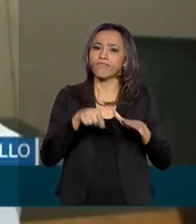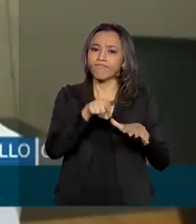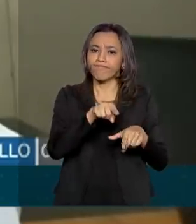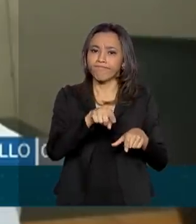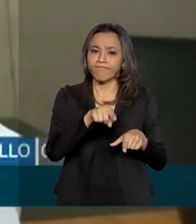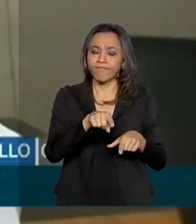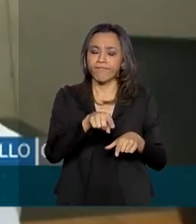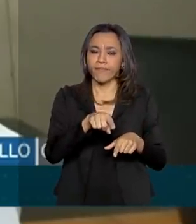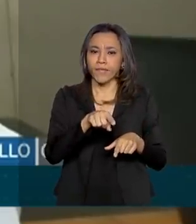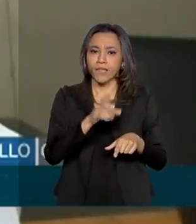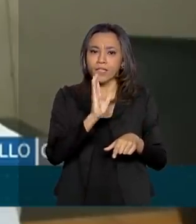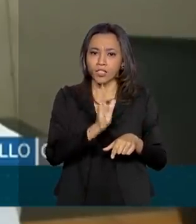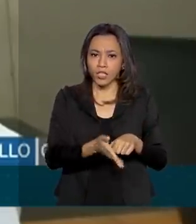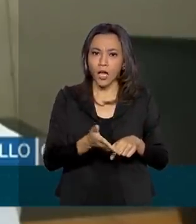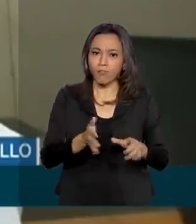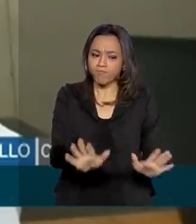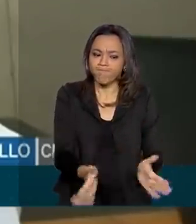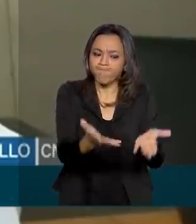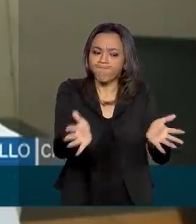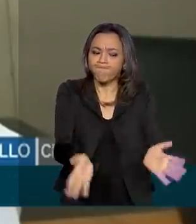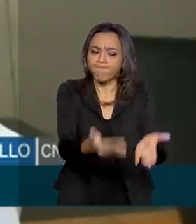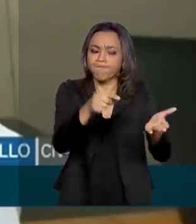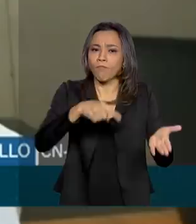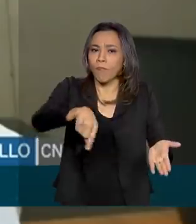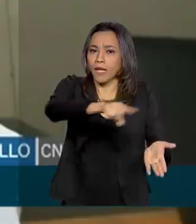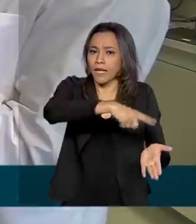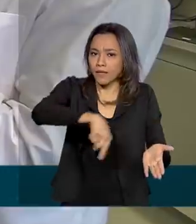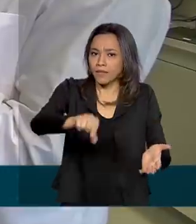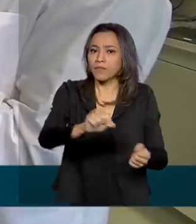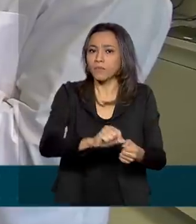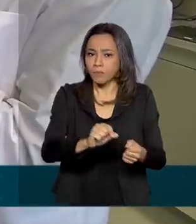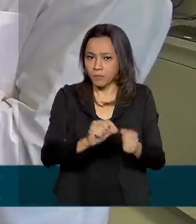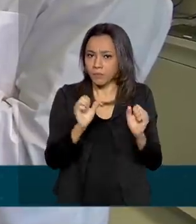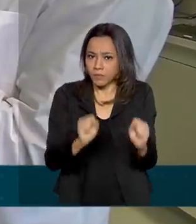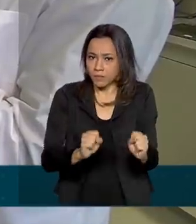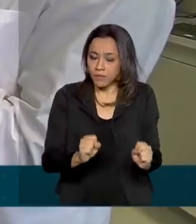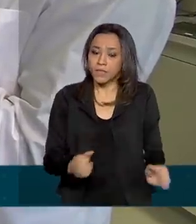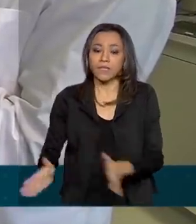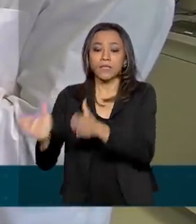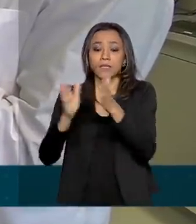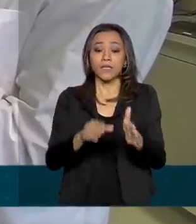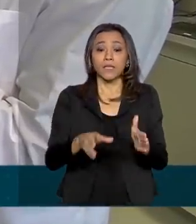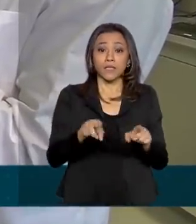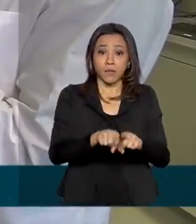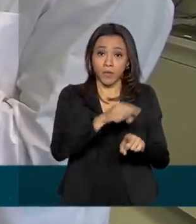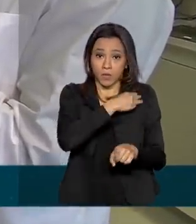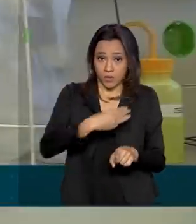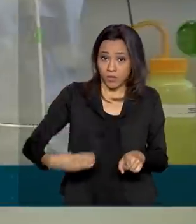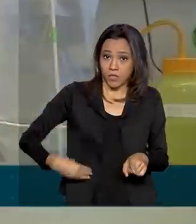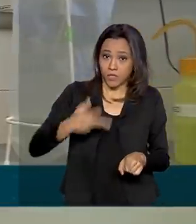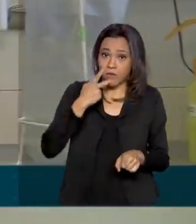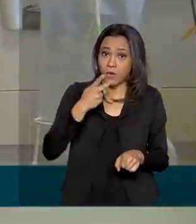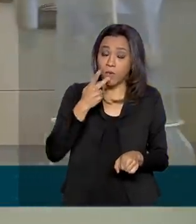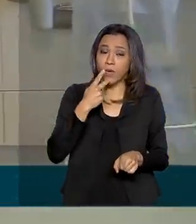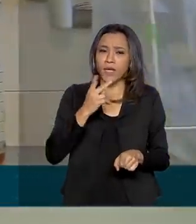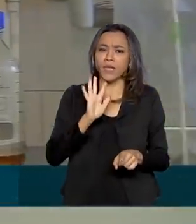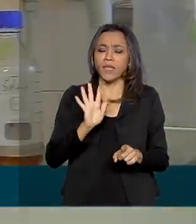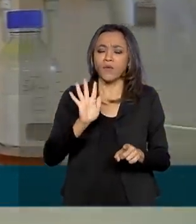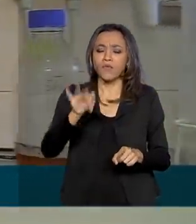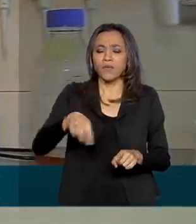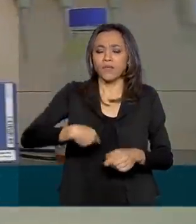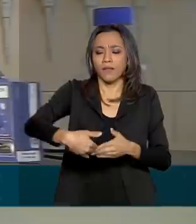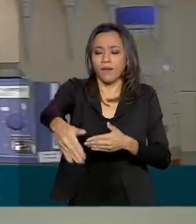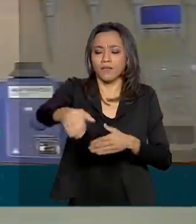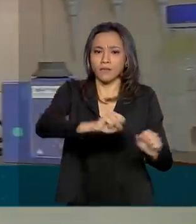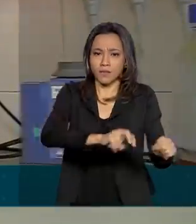esse incentivo para produzir em massa. Pazuello anunciou também que até o fim da semana, o Brasil vai fechar um